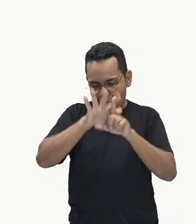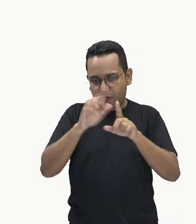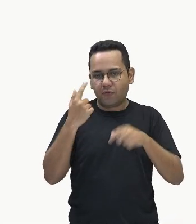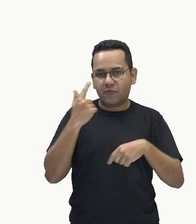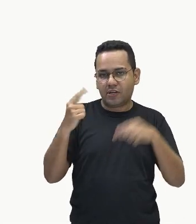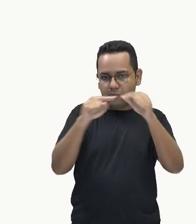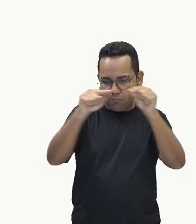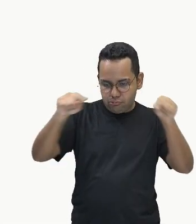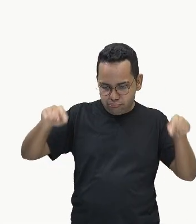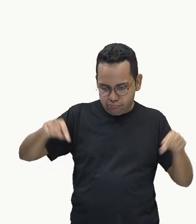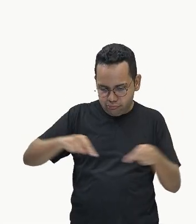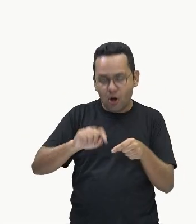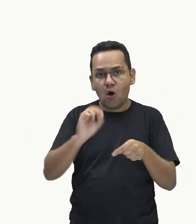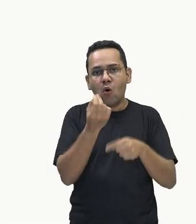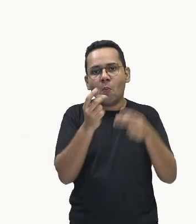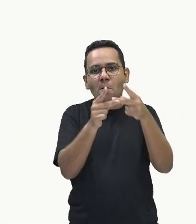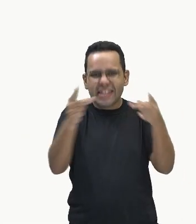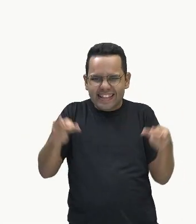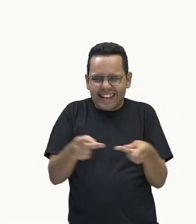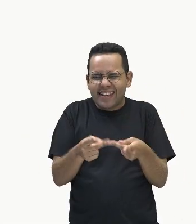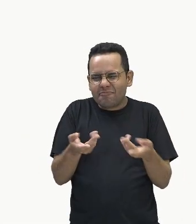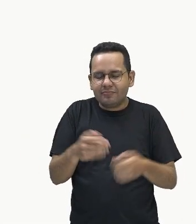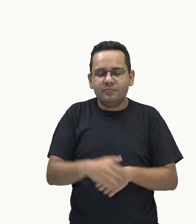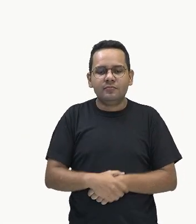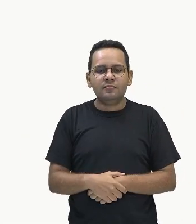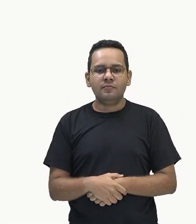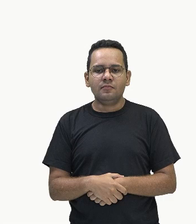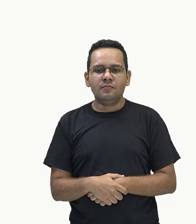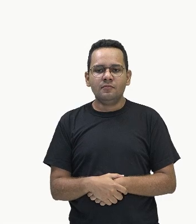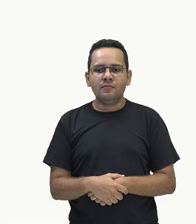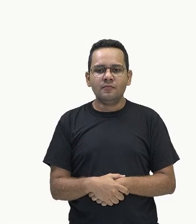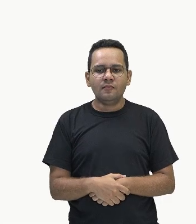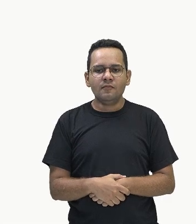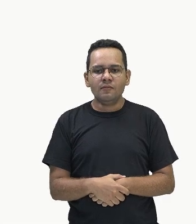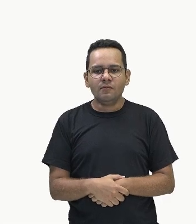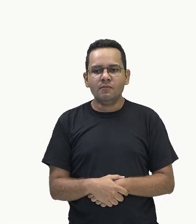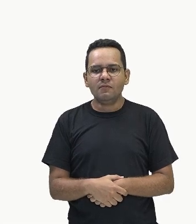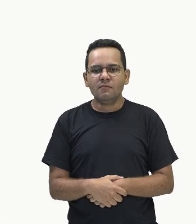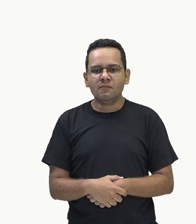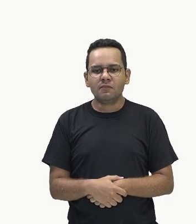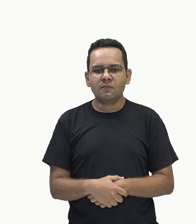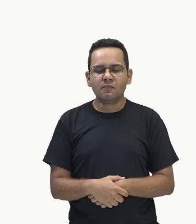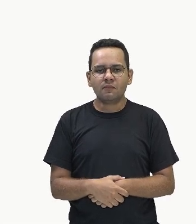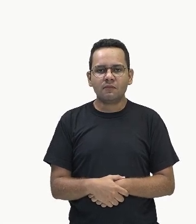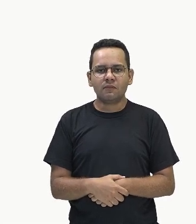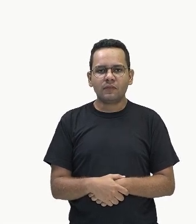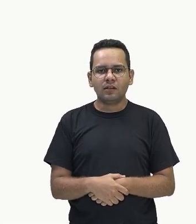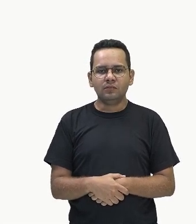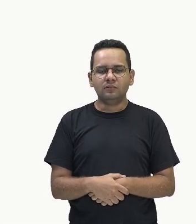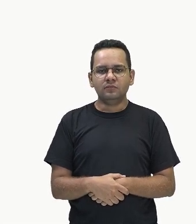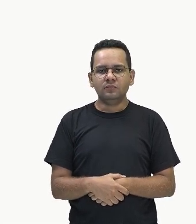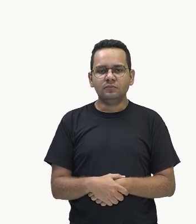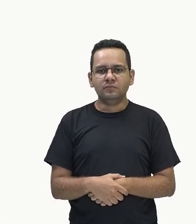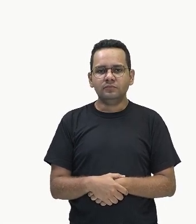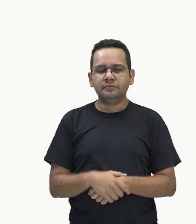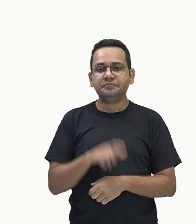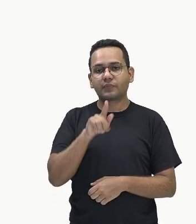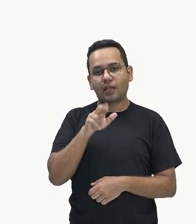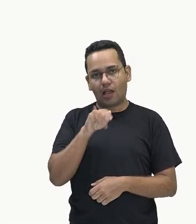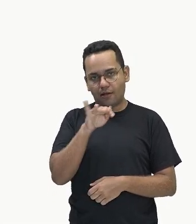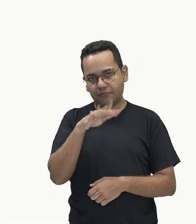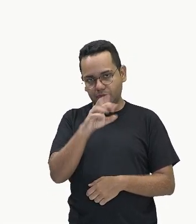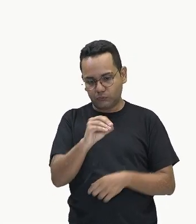podemos chamar de gráfico de pizza. O gráfico de pizza, ele é muito utilizado, é muito